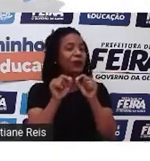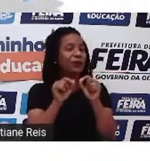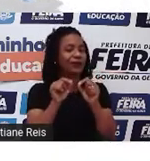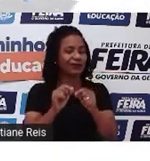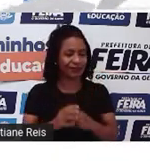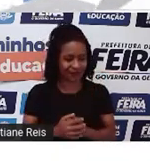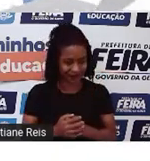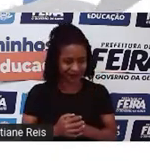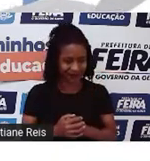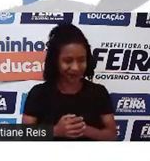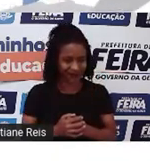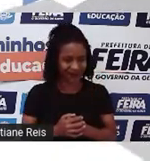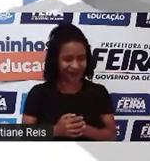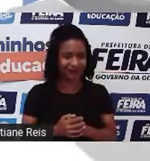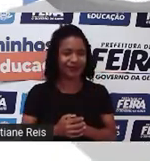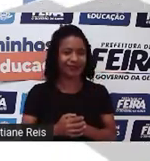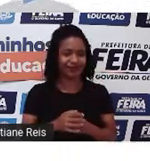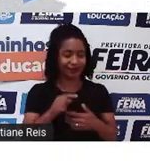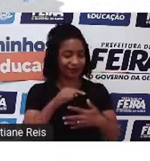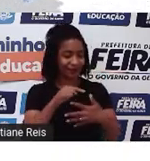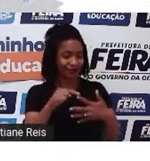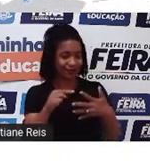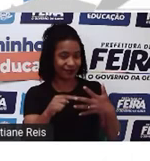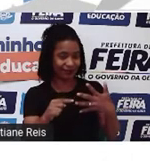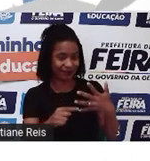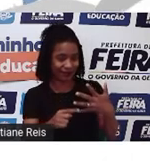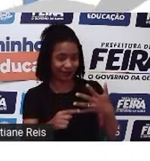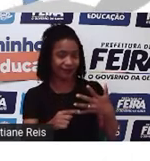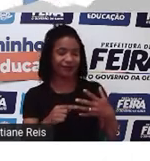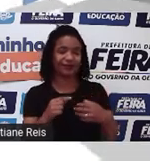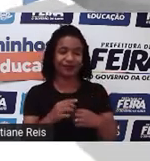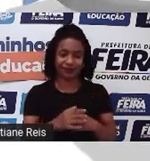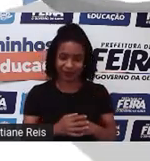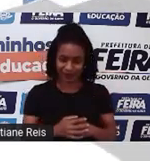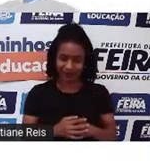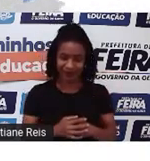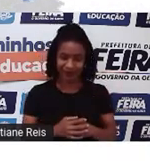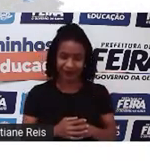scans, fraudes, abstenders,